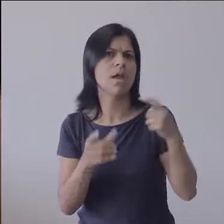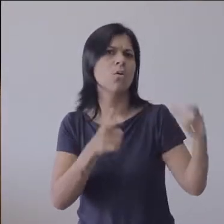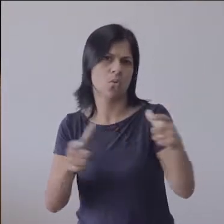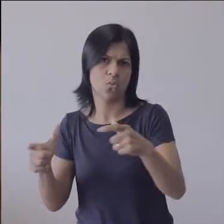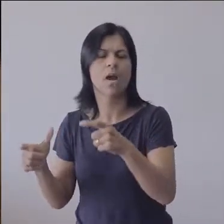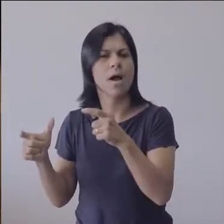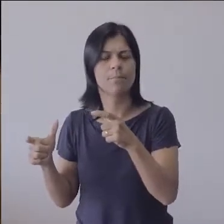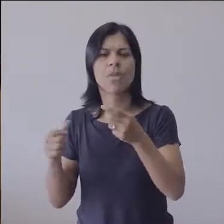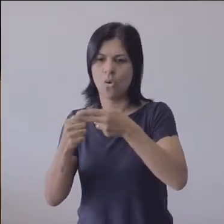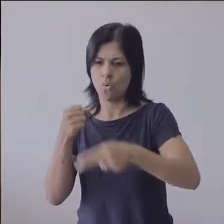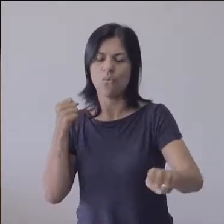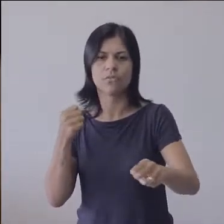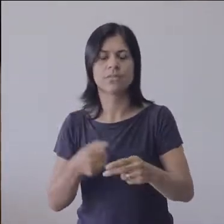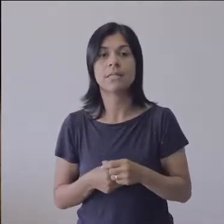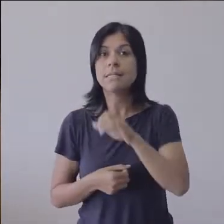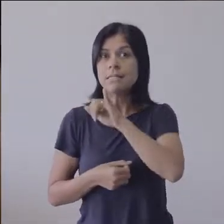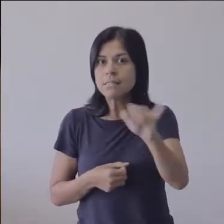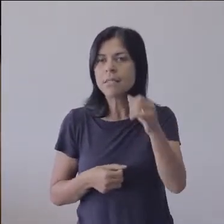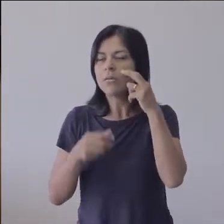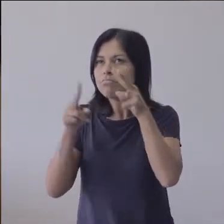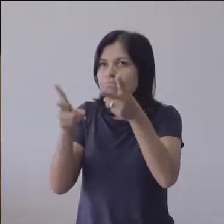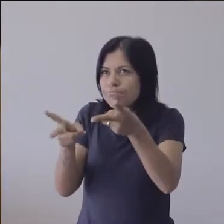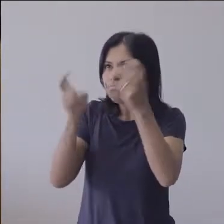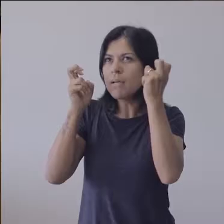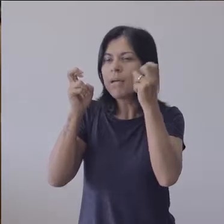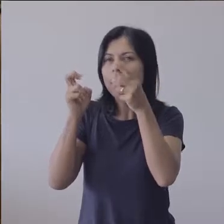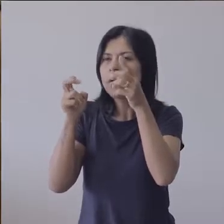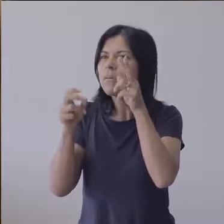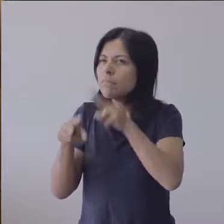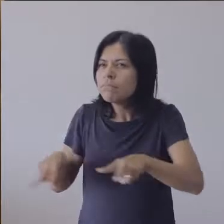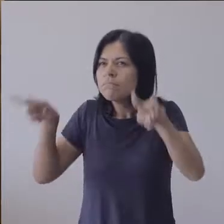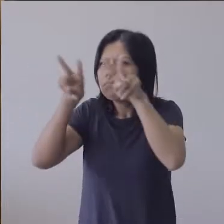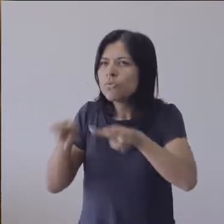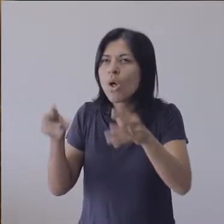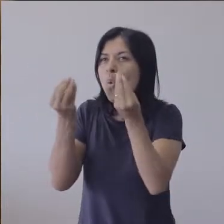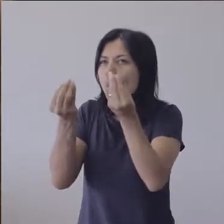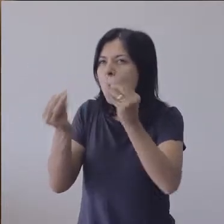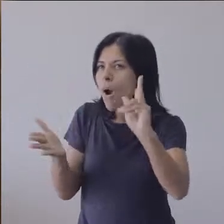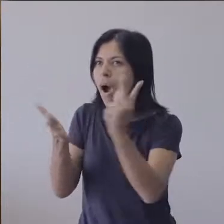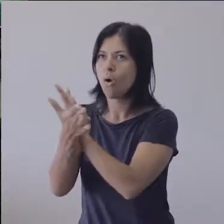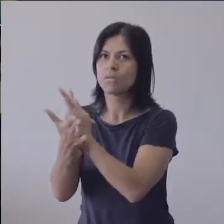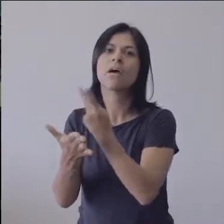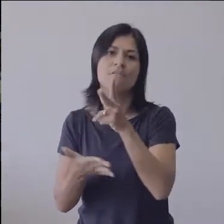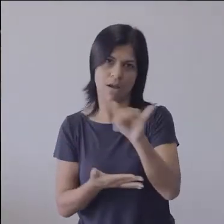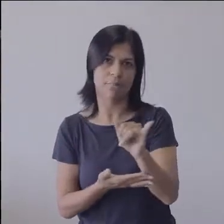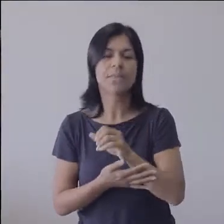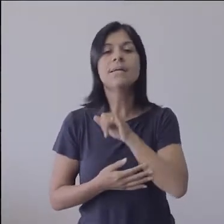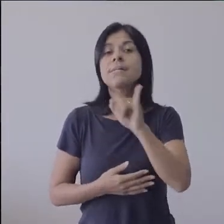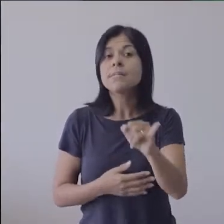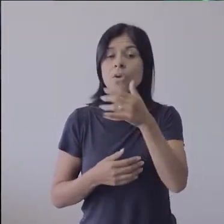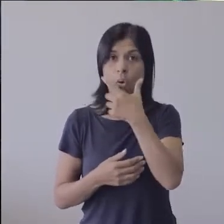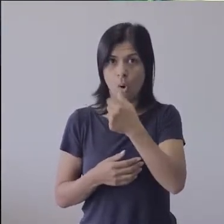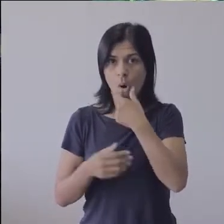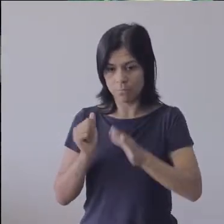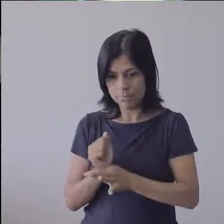a partir do momento que o alerta é emitido, o operador visualiza a imagem e toma a decisão do que será feito. Ao visualizar a